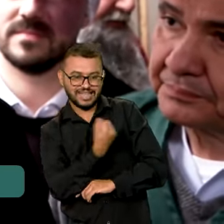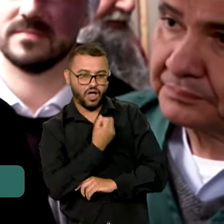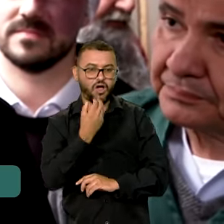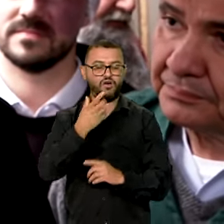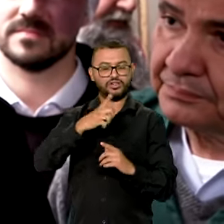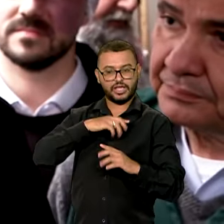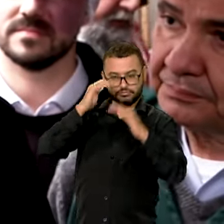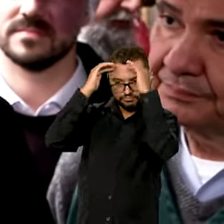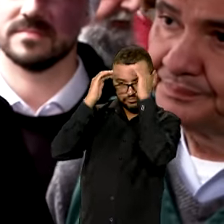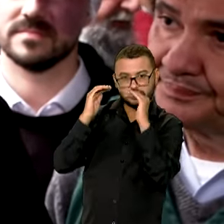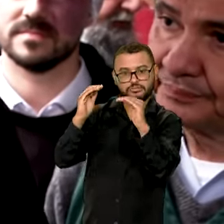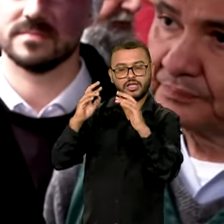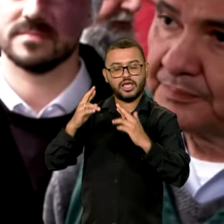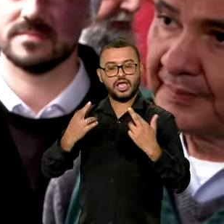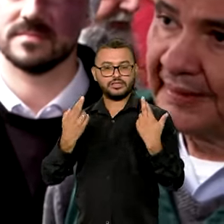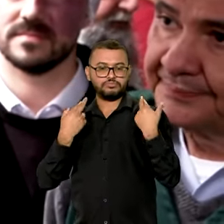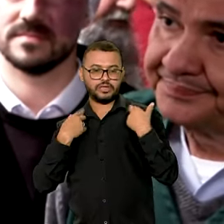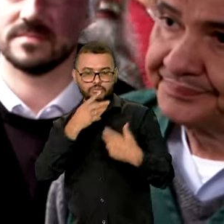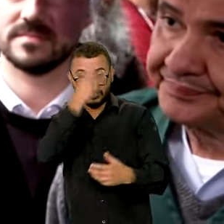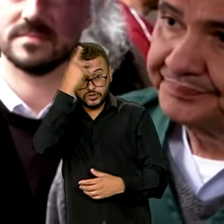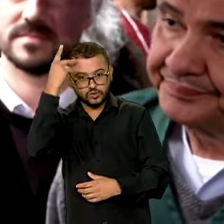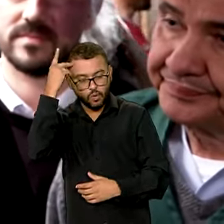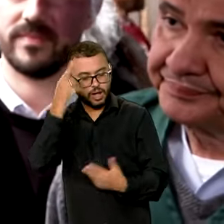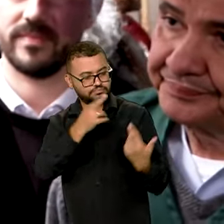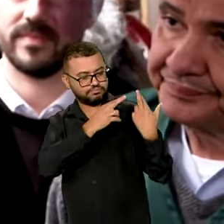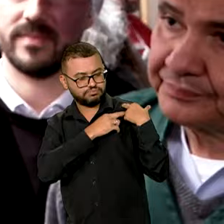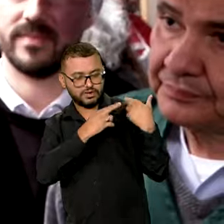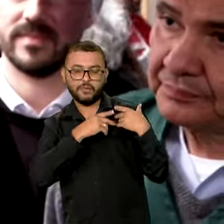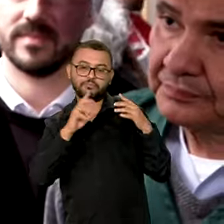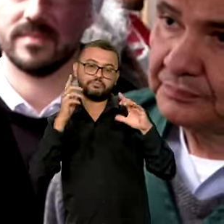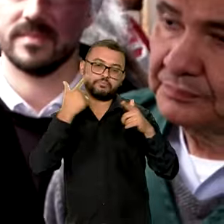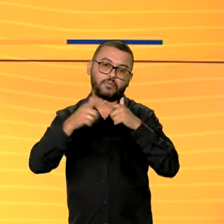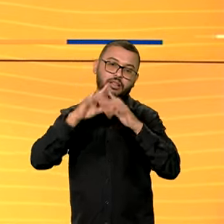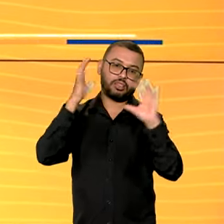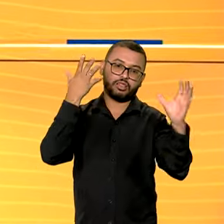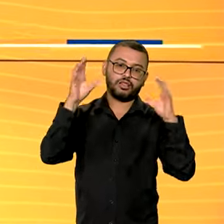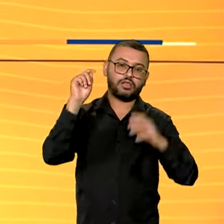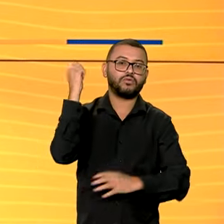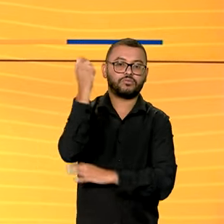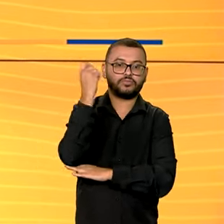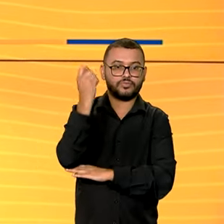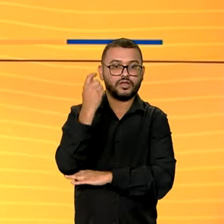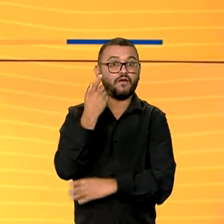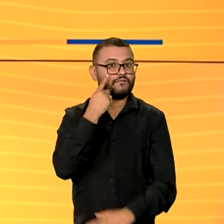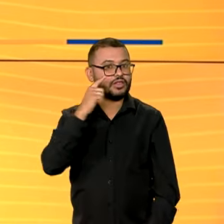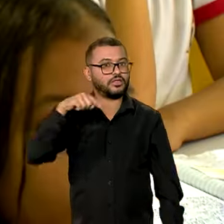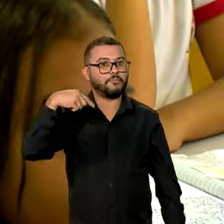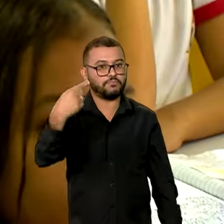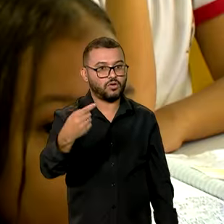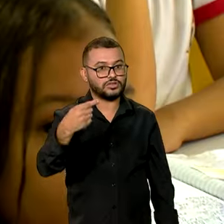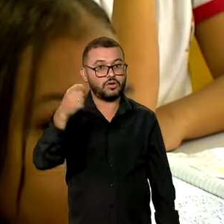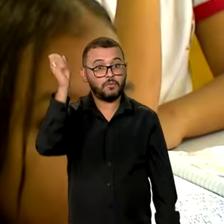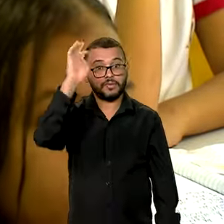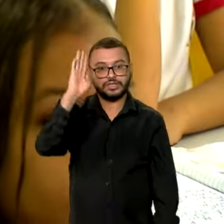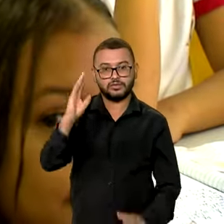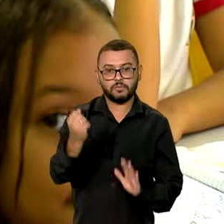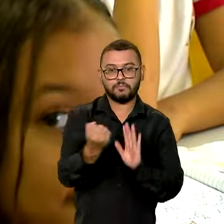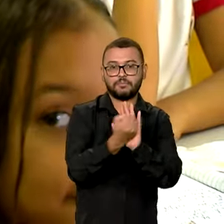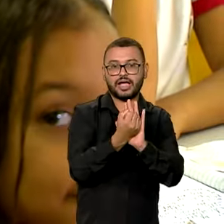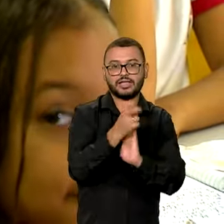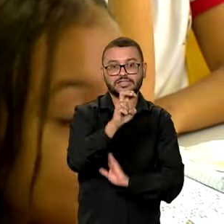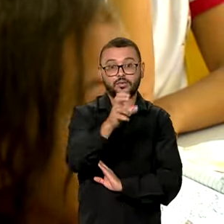dignidade para as pessoas nesse sofrimento tão grande que é a tragédia climática no Rio Grande do Sul. Veja a seguir, Brasil registra